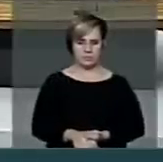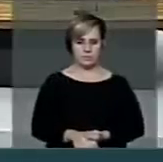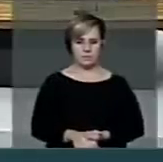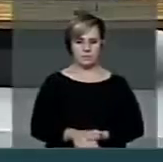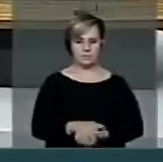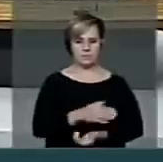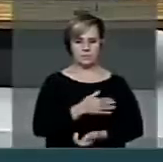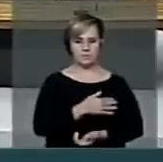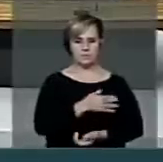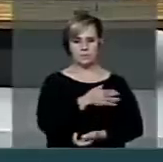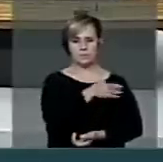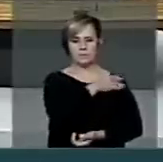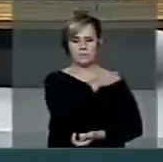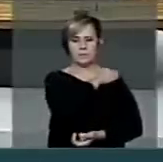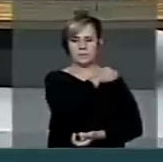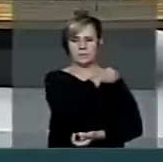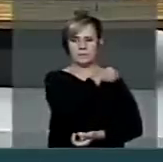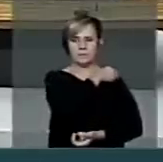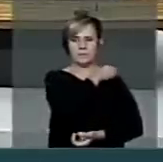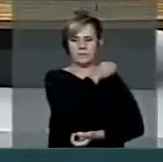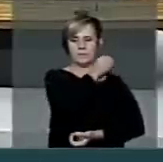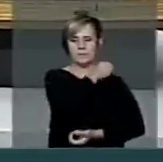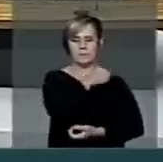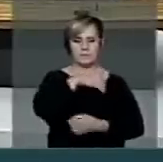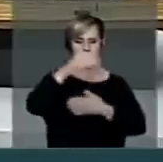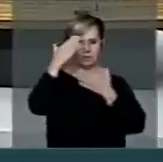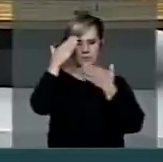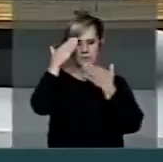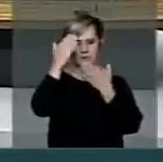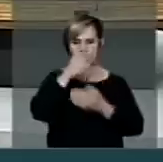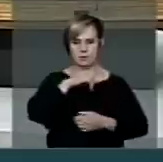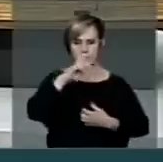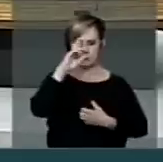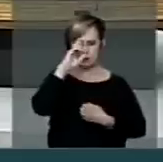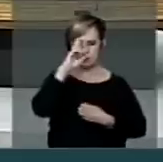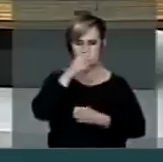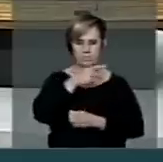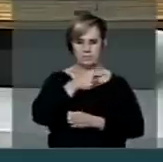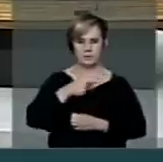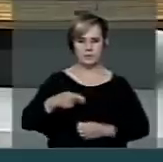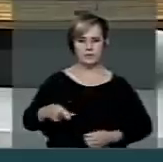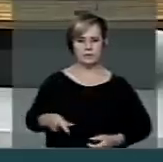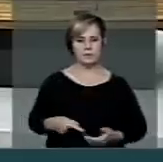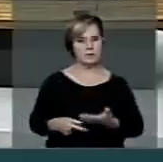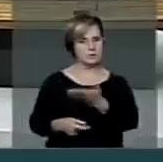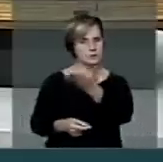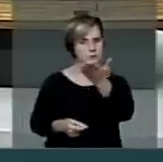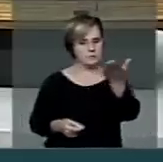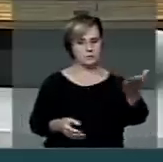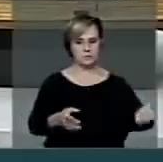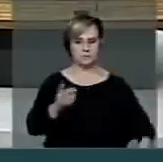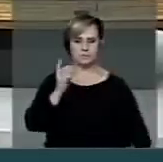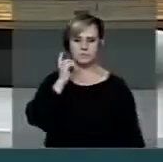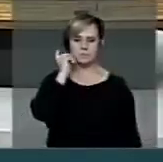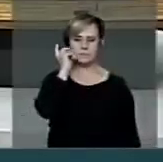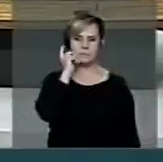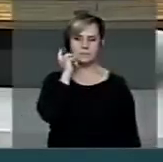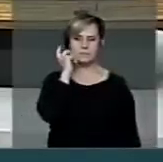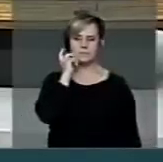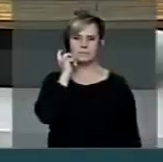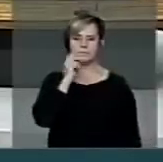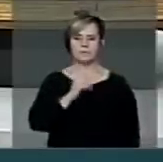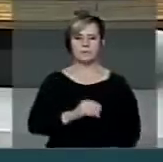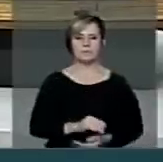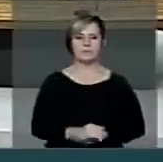Presidente, obrigado pela oportunidade de falar aqui nessa Câmara. Senhoras e senhores deputados, deputado Eudinho Xavier, deputado